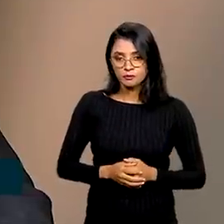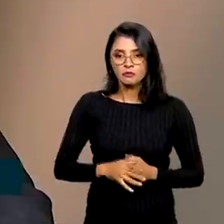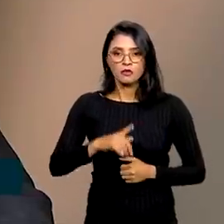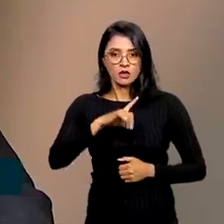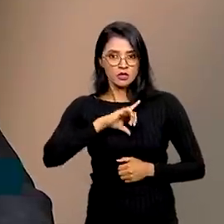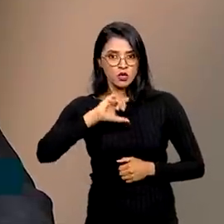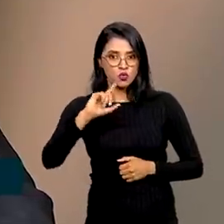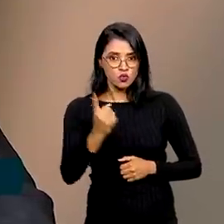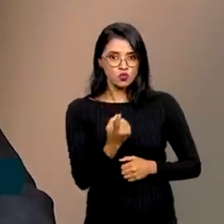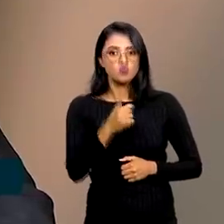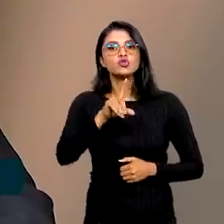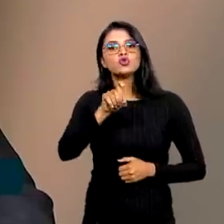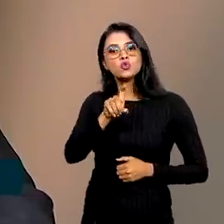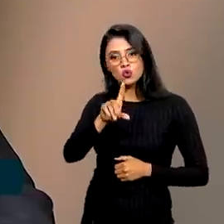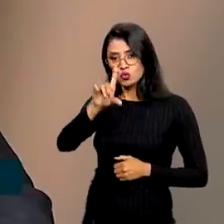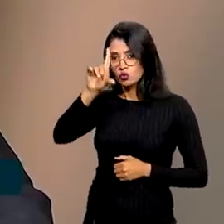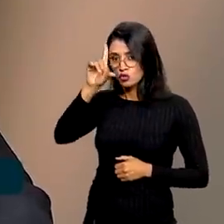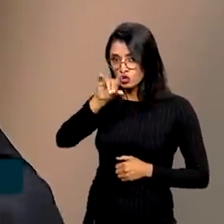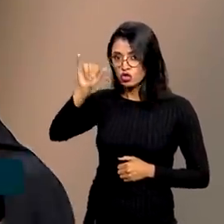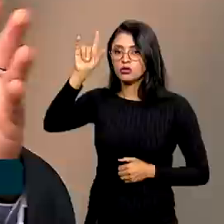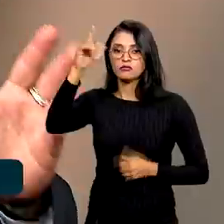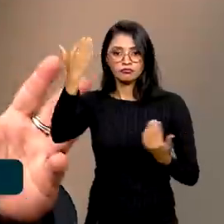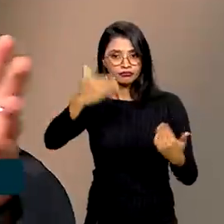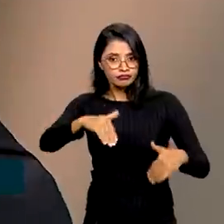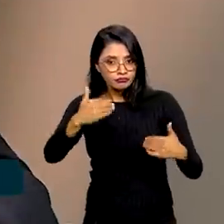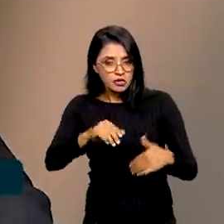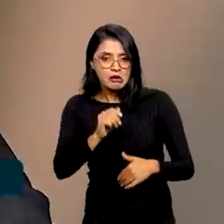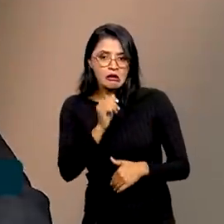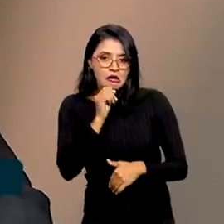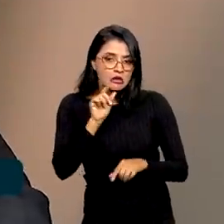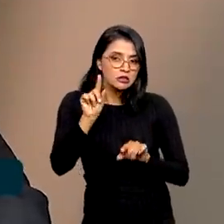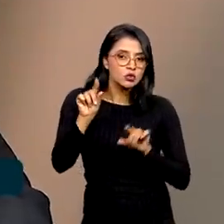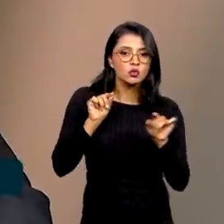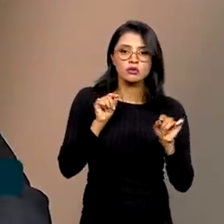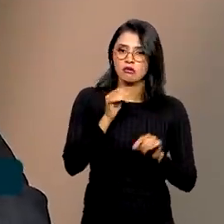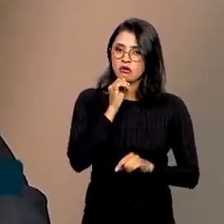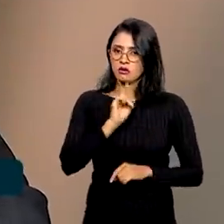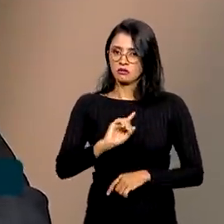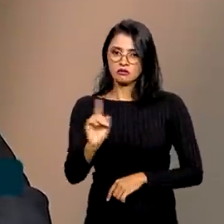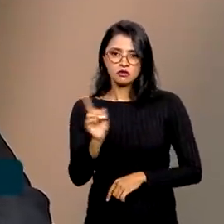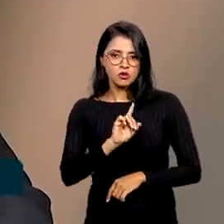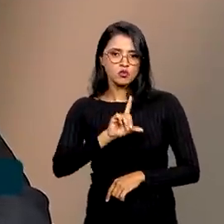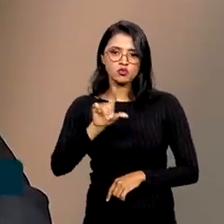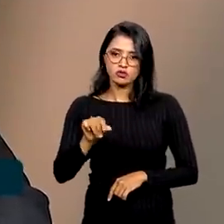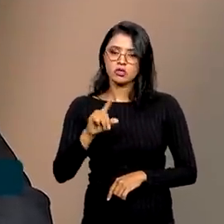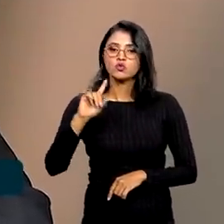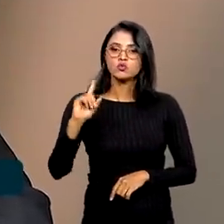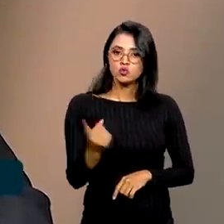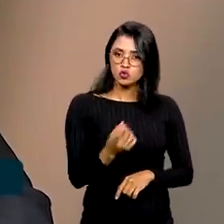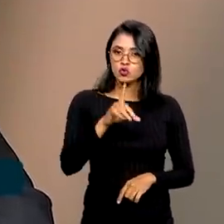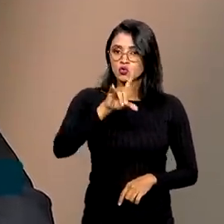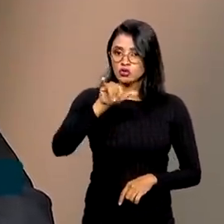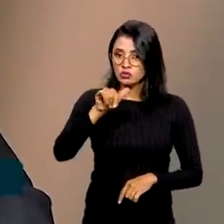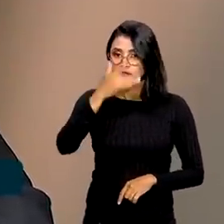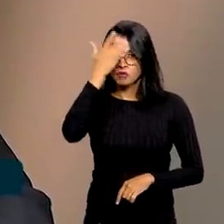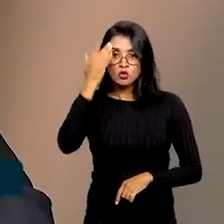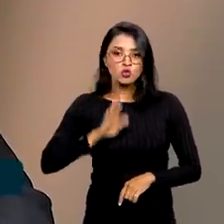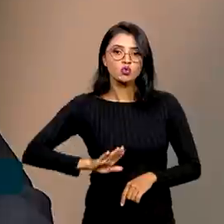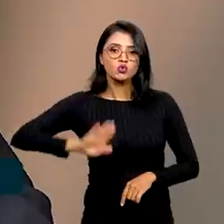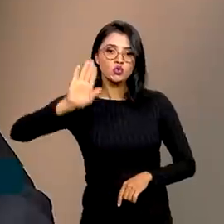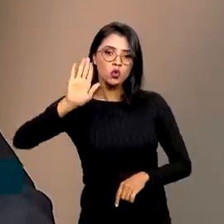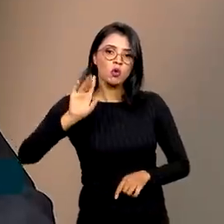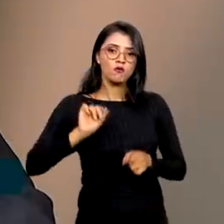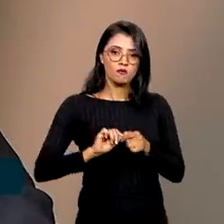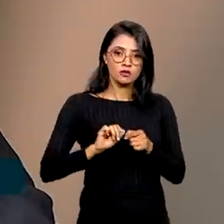Haverá um único dia de prova, que ainda está para ser definido qual será. Nesse dia de prova, os candidatos, eles vão